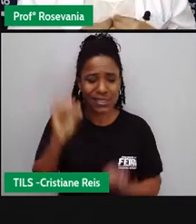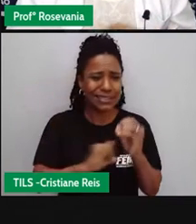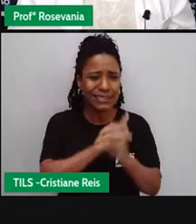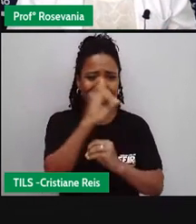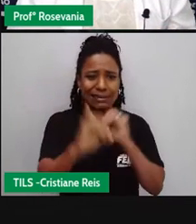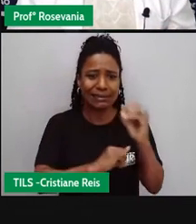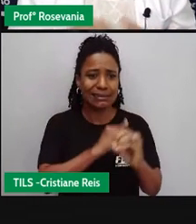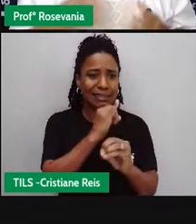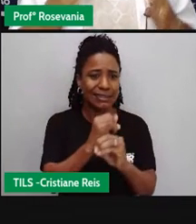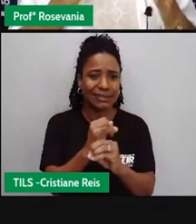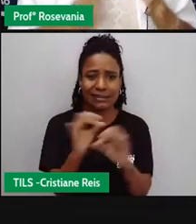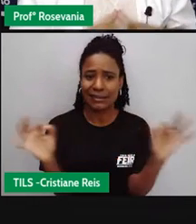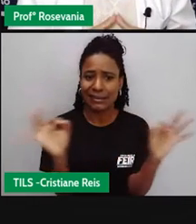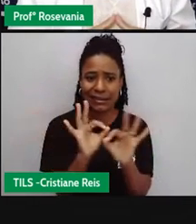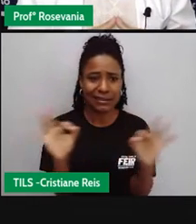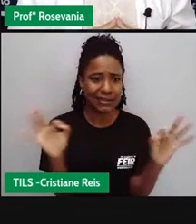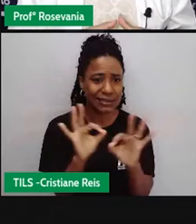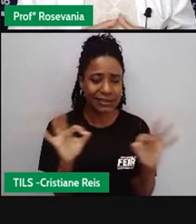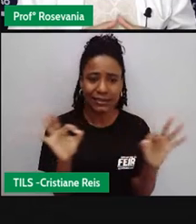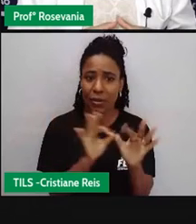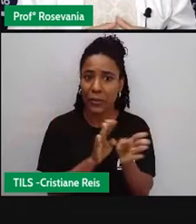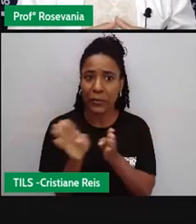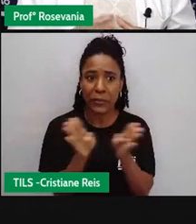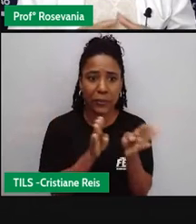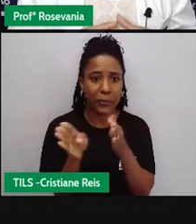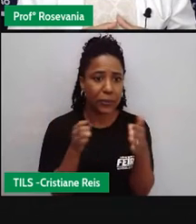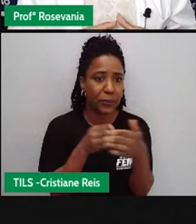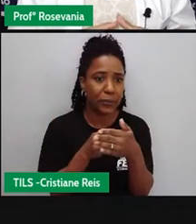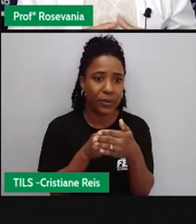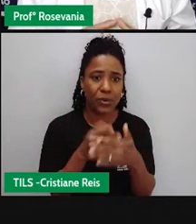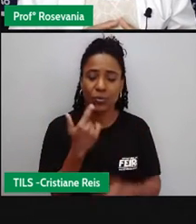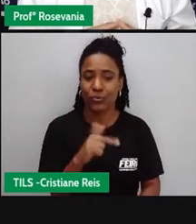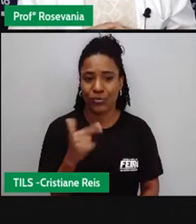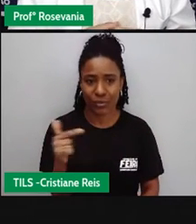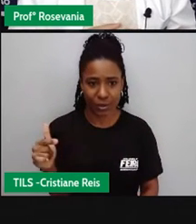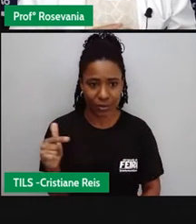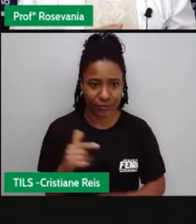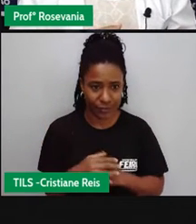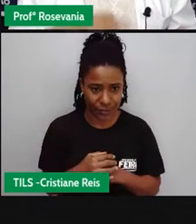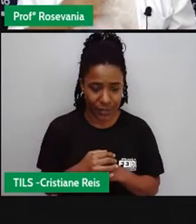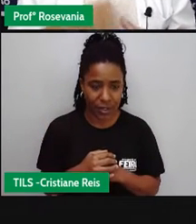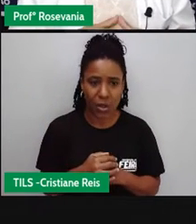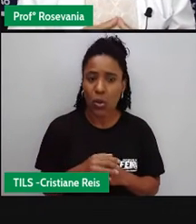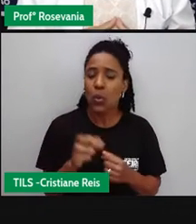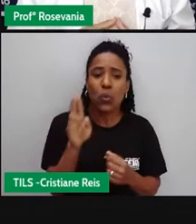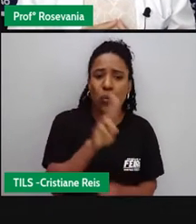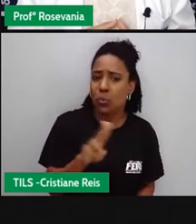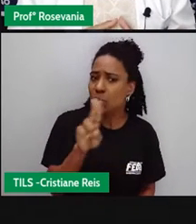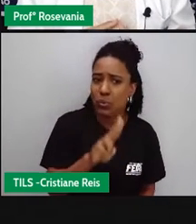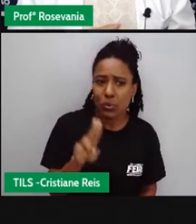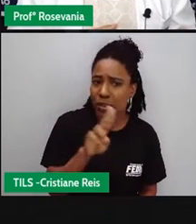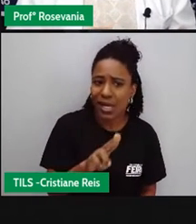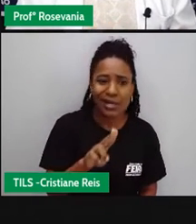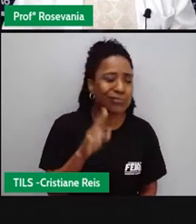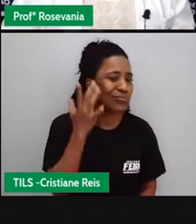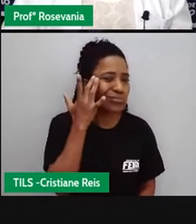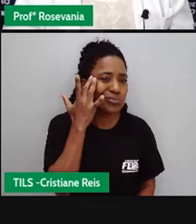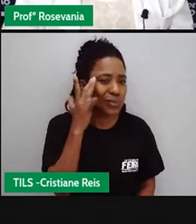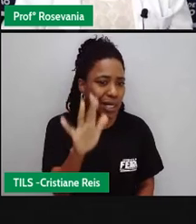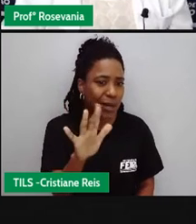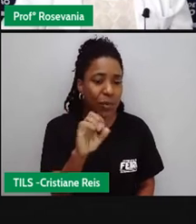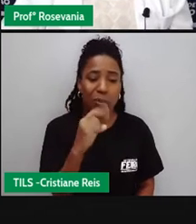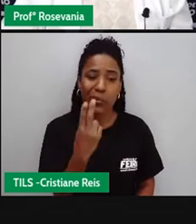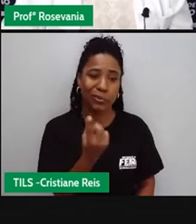muita gente, né? E estas dizem que não sabem usar ou que não podem pagar pelo